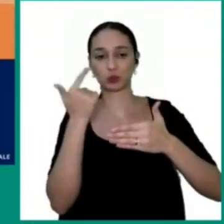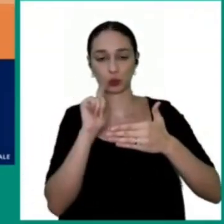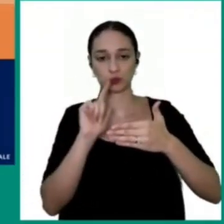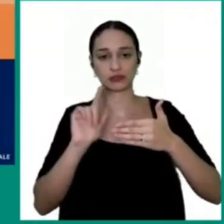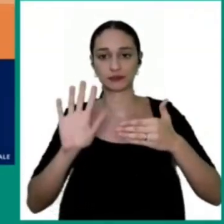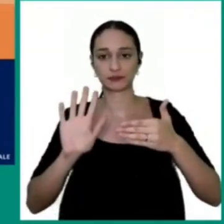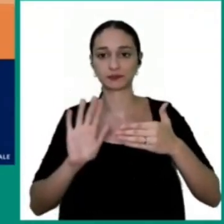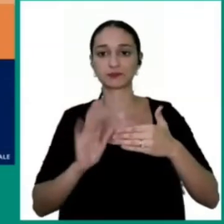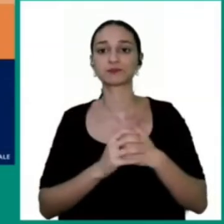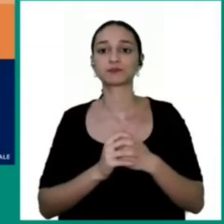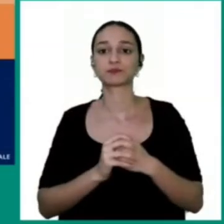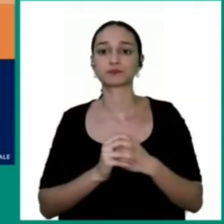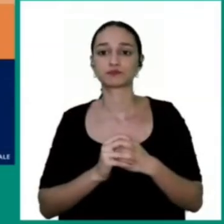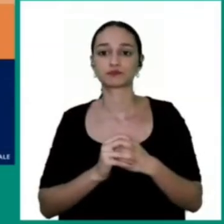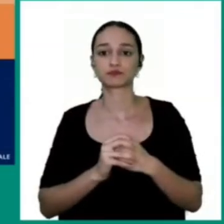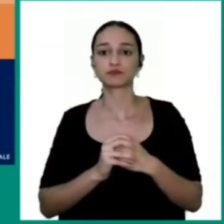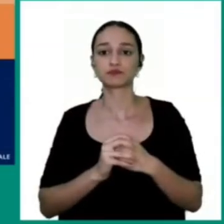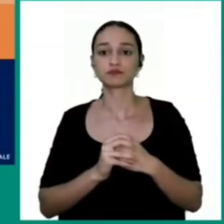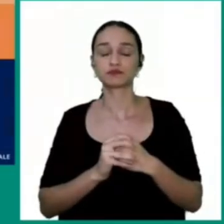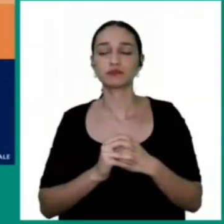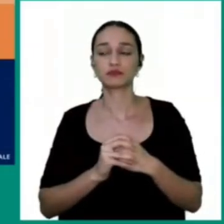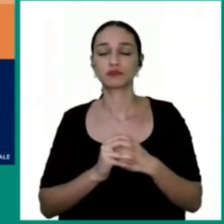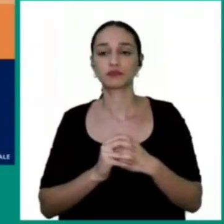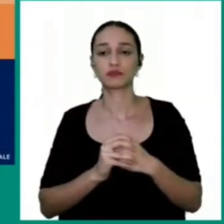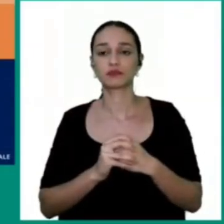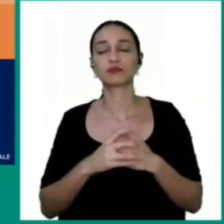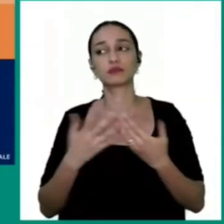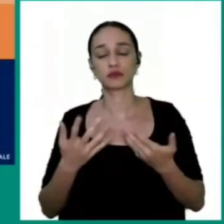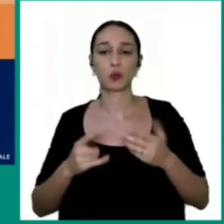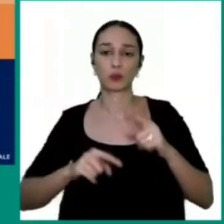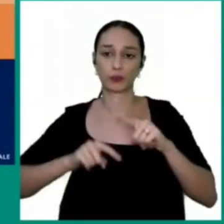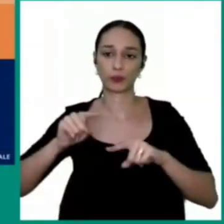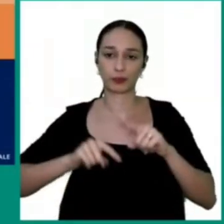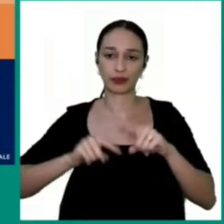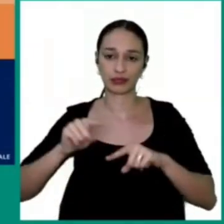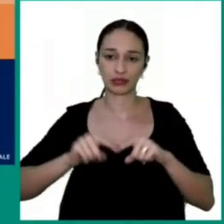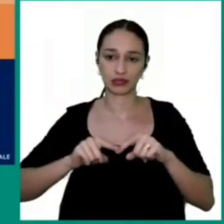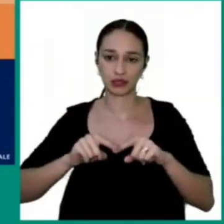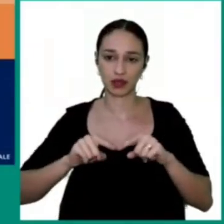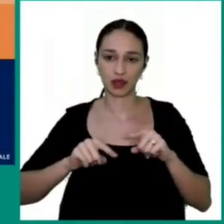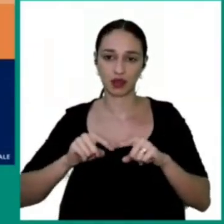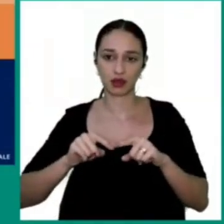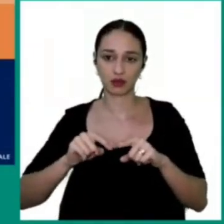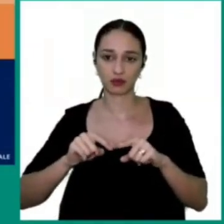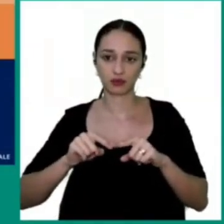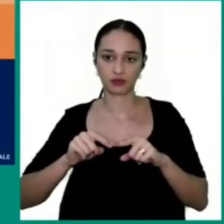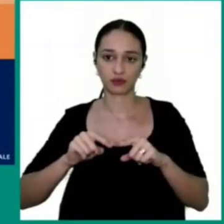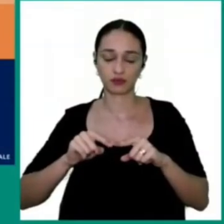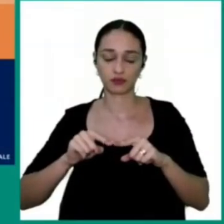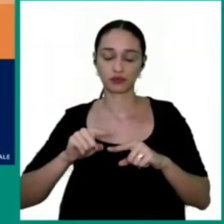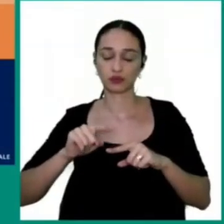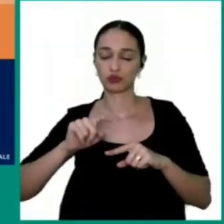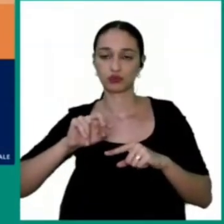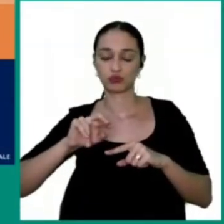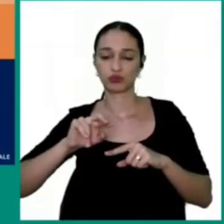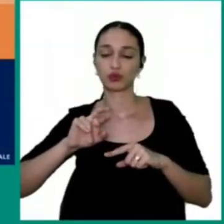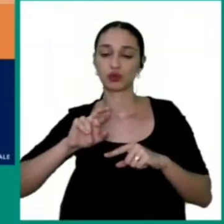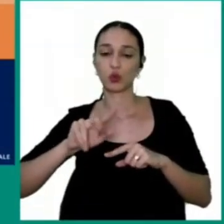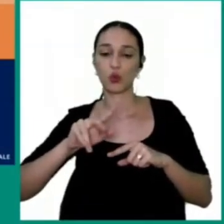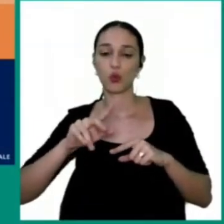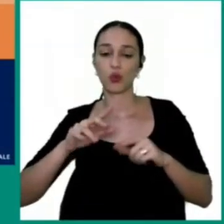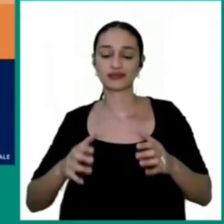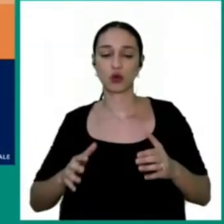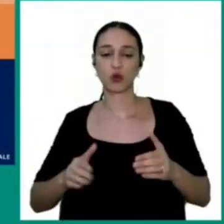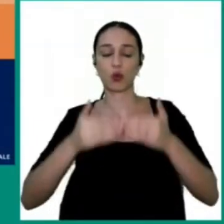circuito. Então, o material fica ali, deixa de ser um acúmulo de solo e água e passa a ser